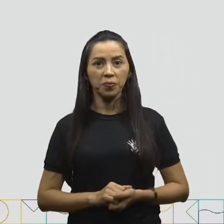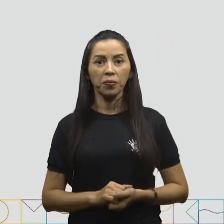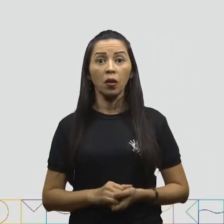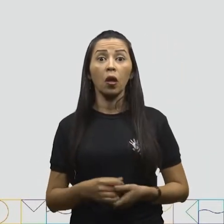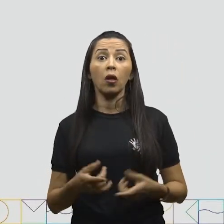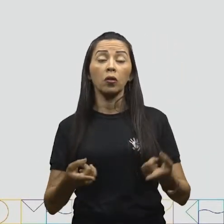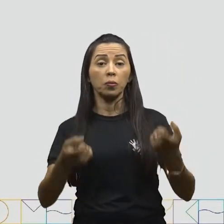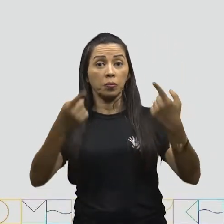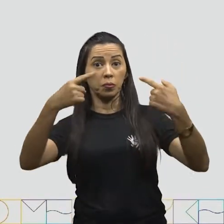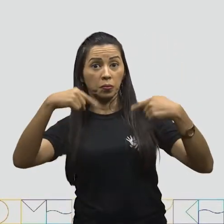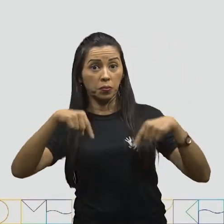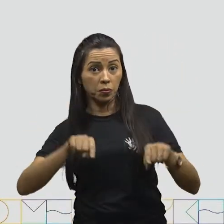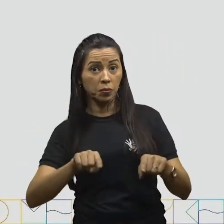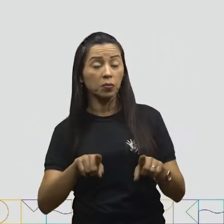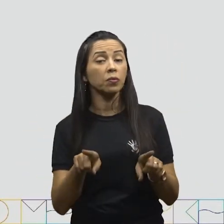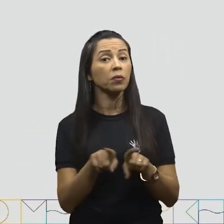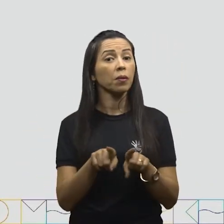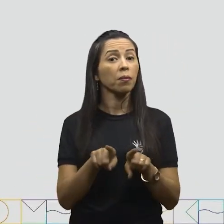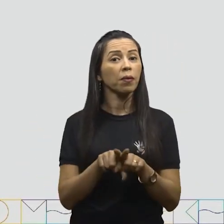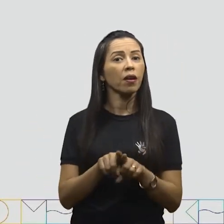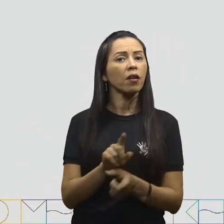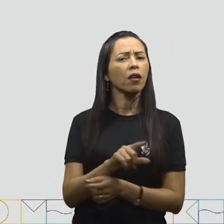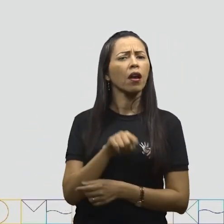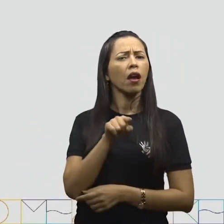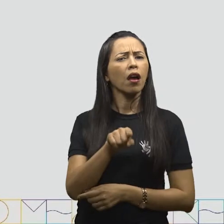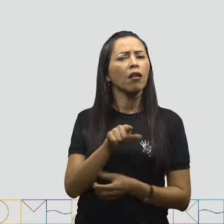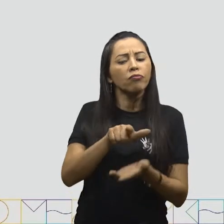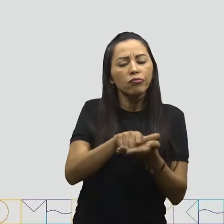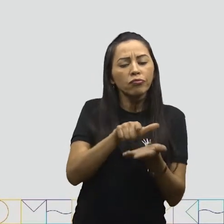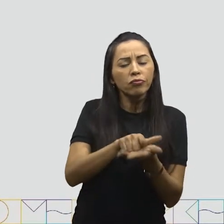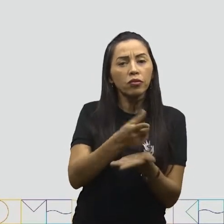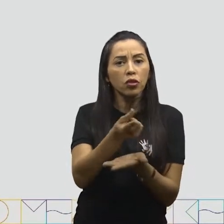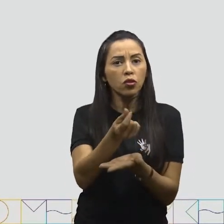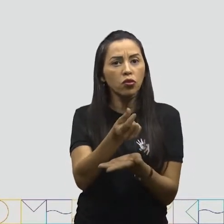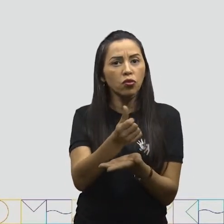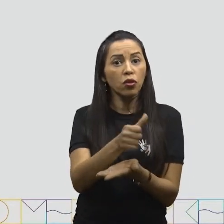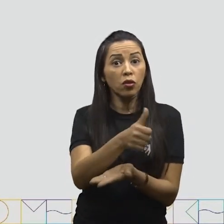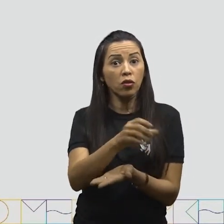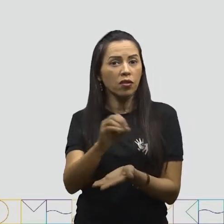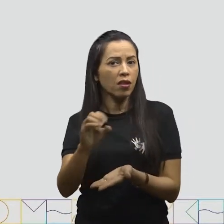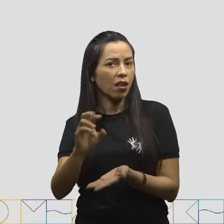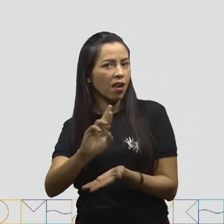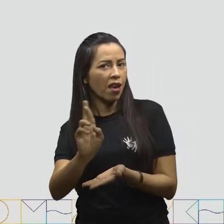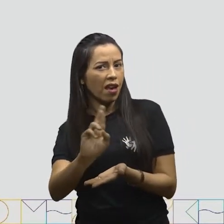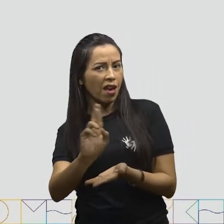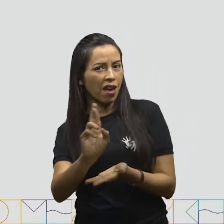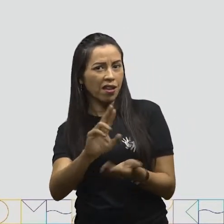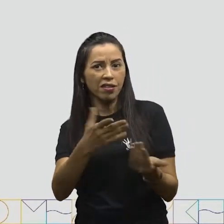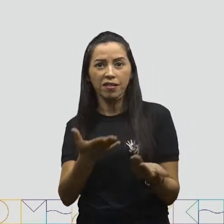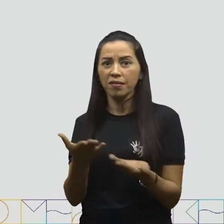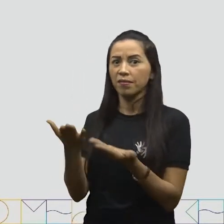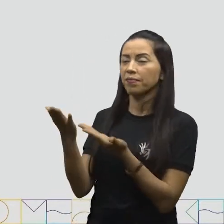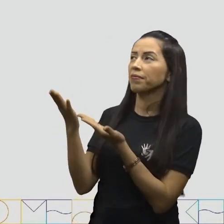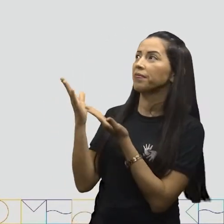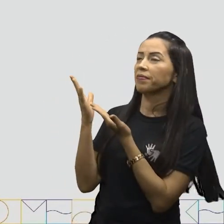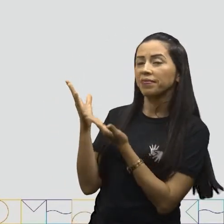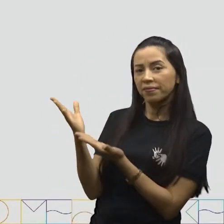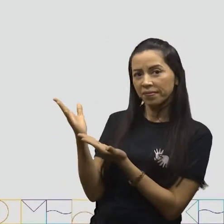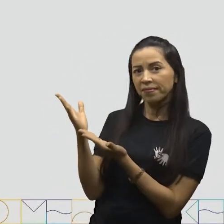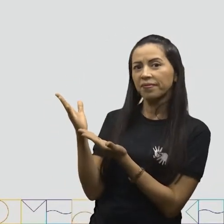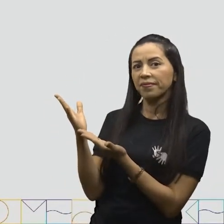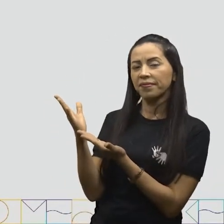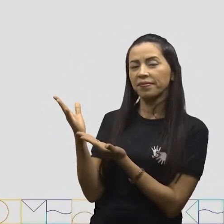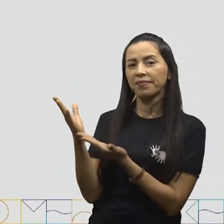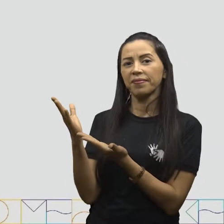escrevemos. E temos também a cédula de cem reais. Nós a representamos dessa